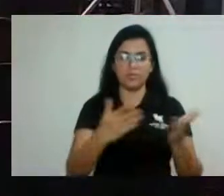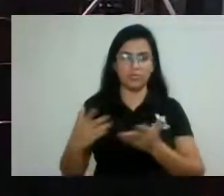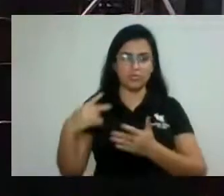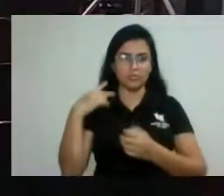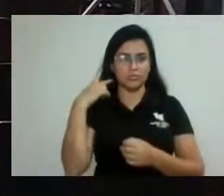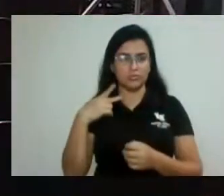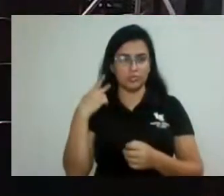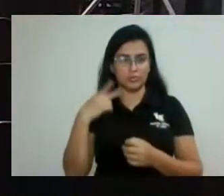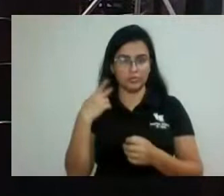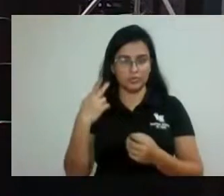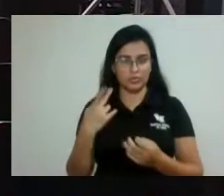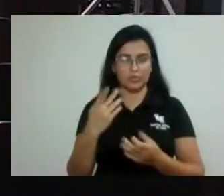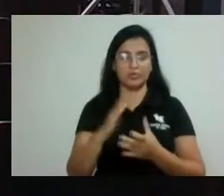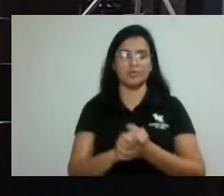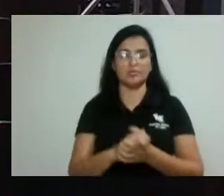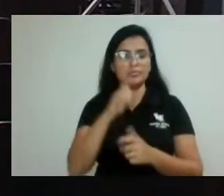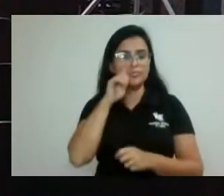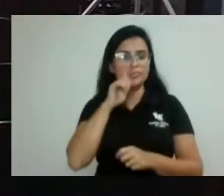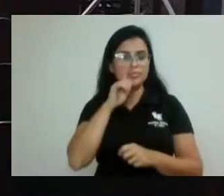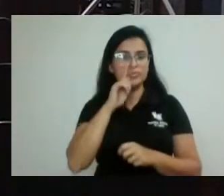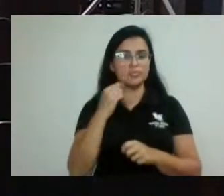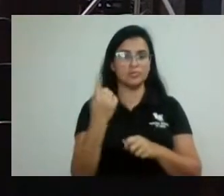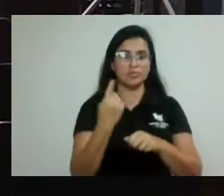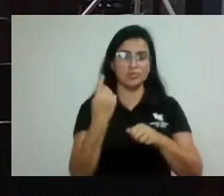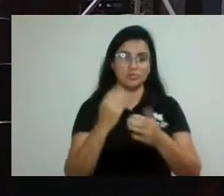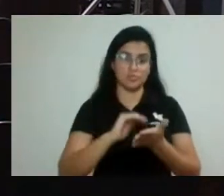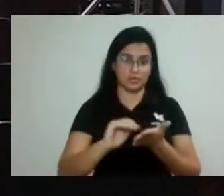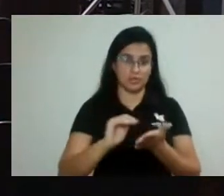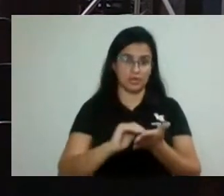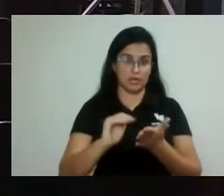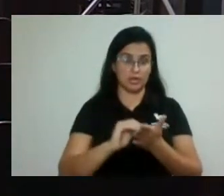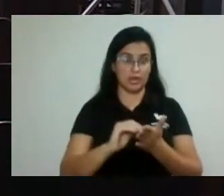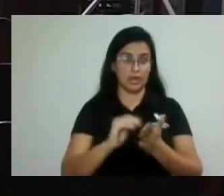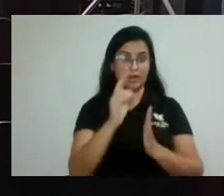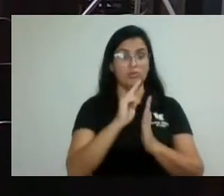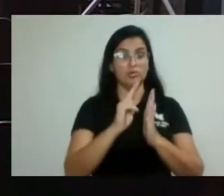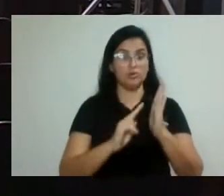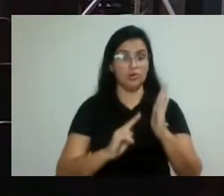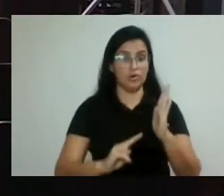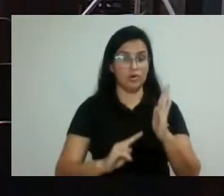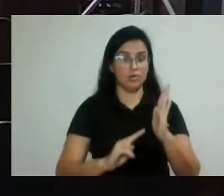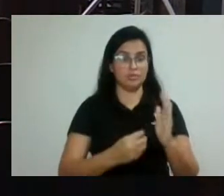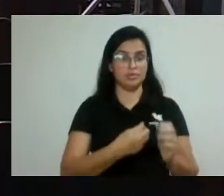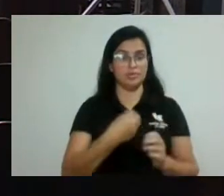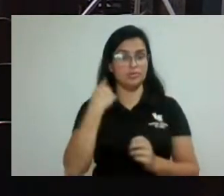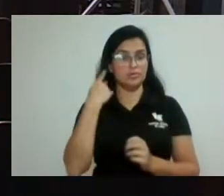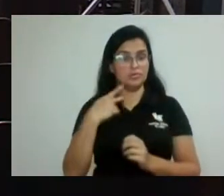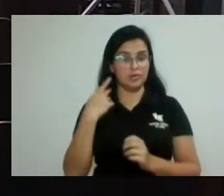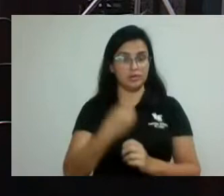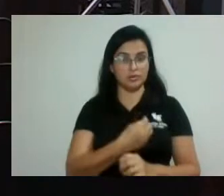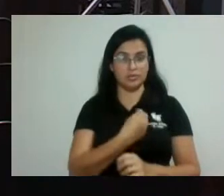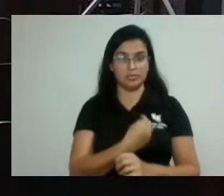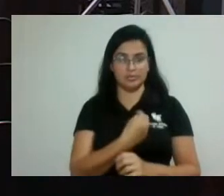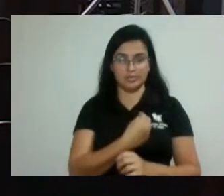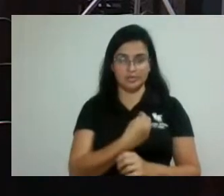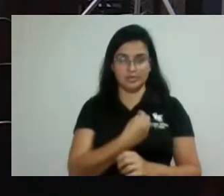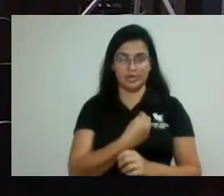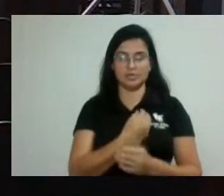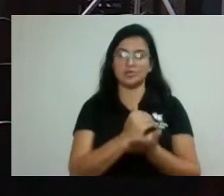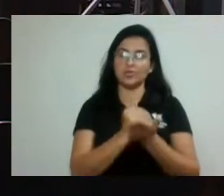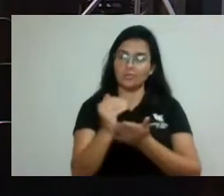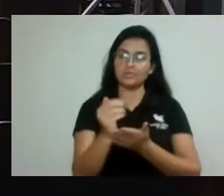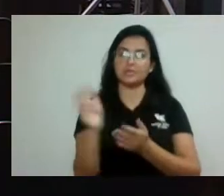secretário, que proceda a chamada dos senhores e senhoras vereadoras para dar início à nossa quinta reunião ordinária do